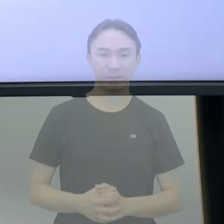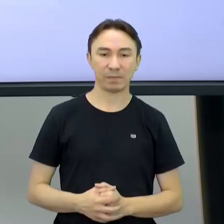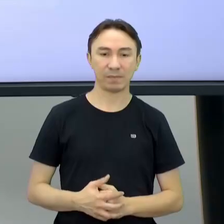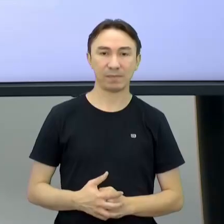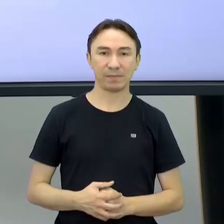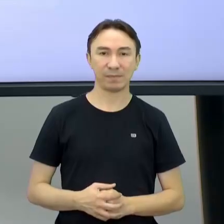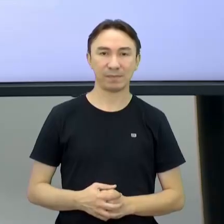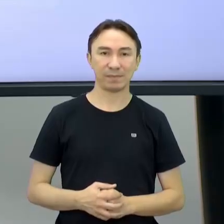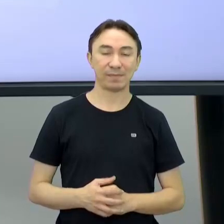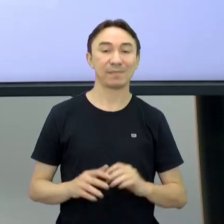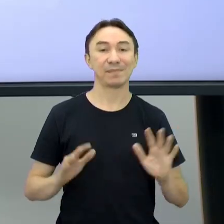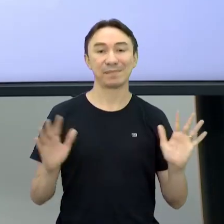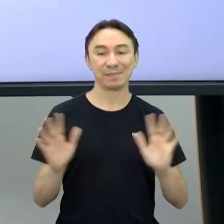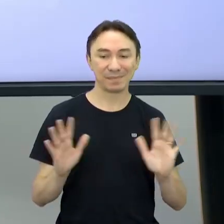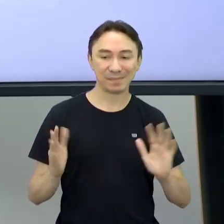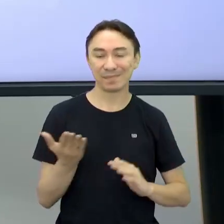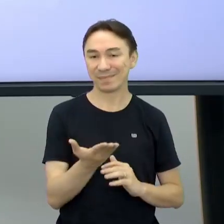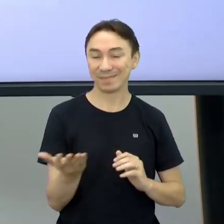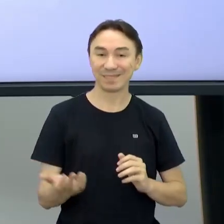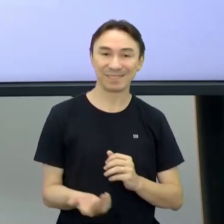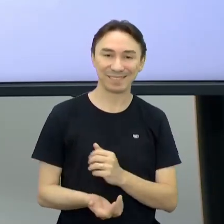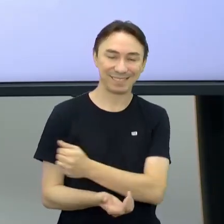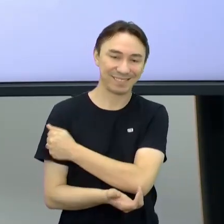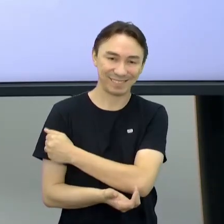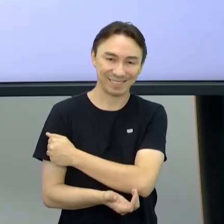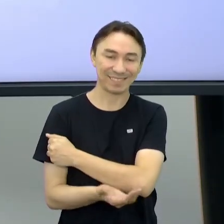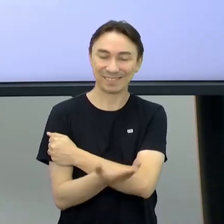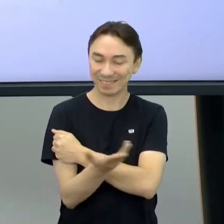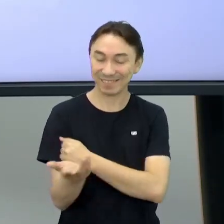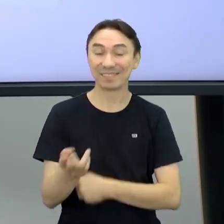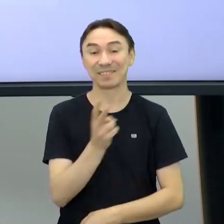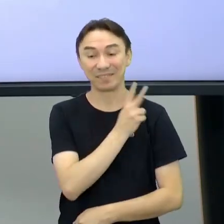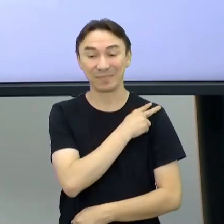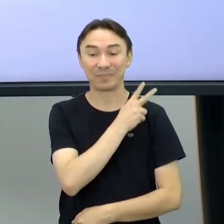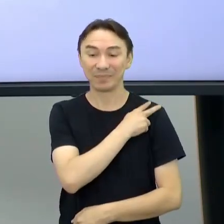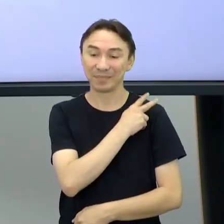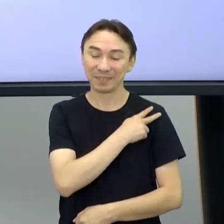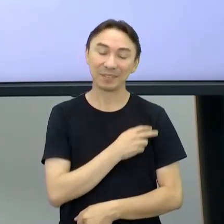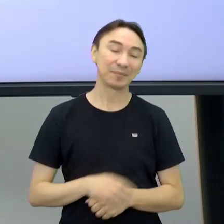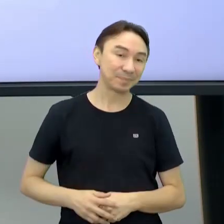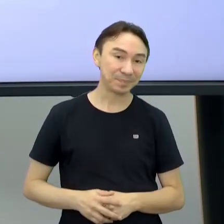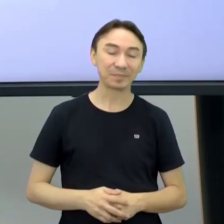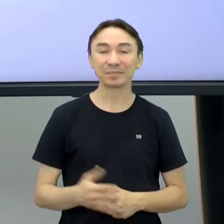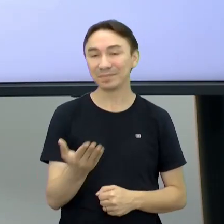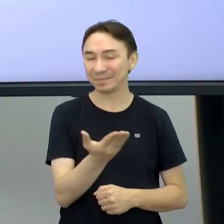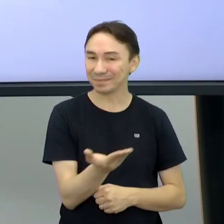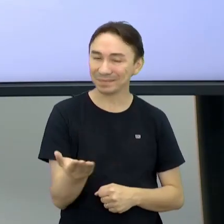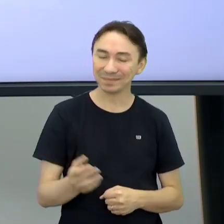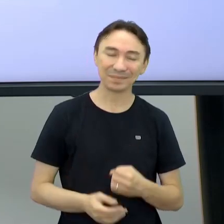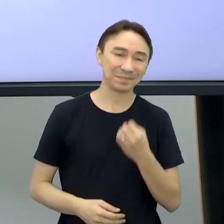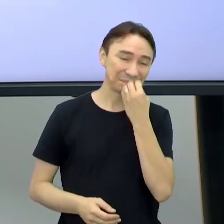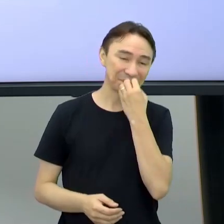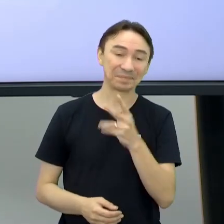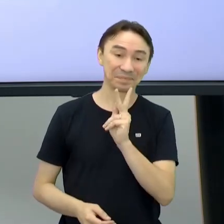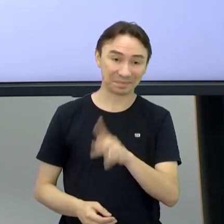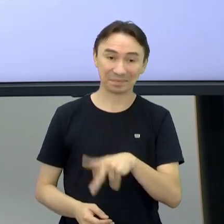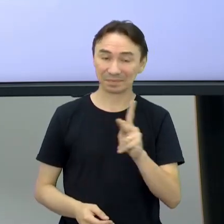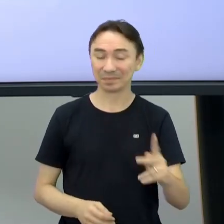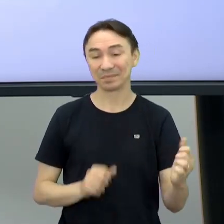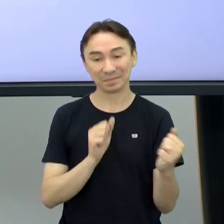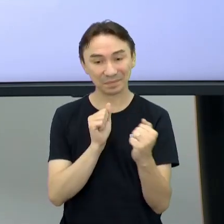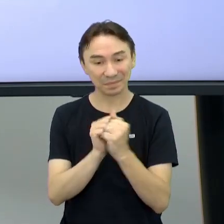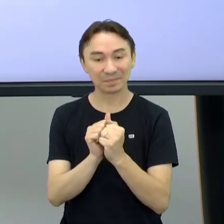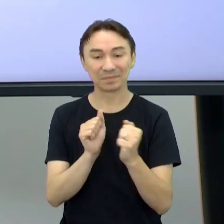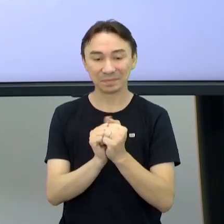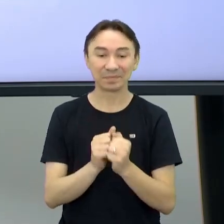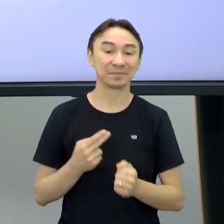Olá, estudantes da segunda série do Novo Ensino Médio, professores que sempre nos acompanham. Eu sou a professora